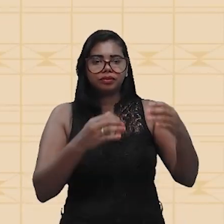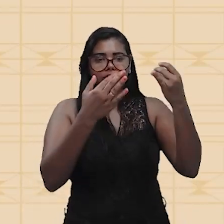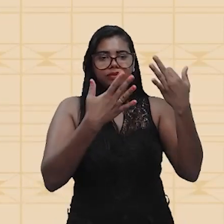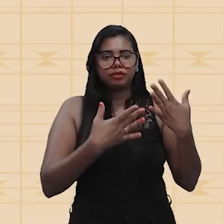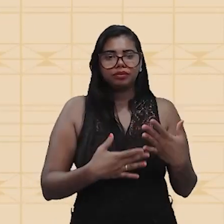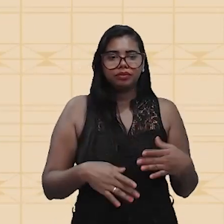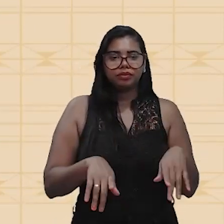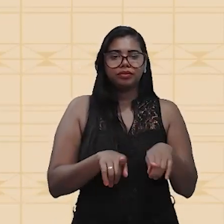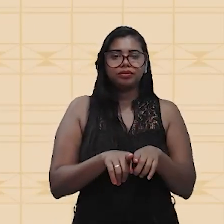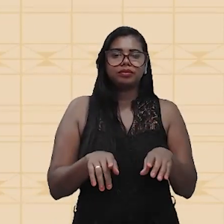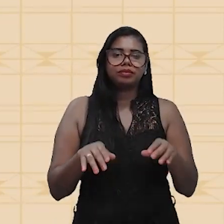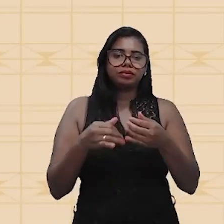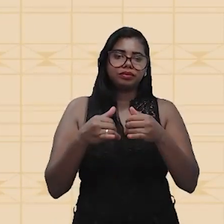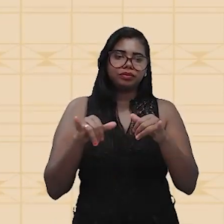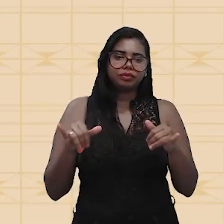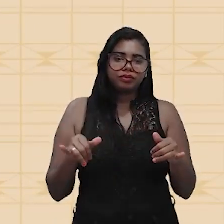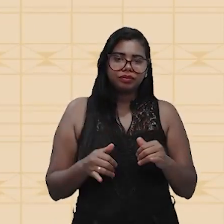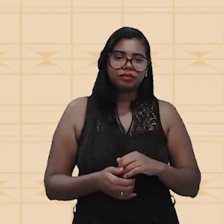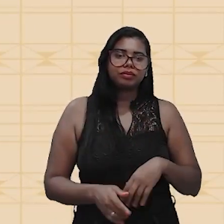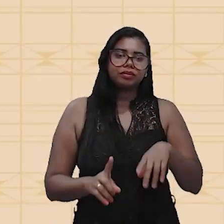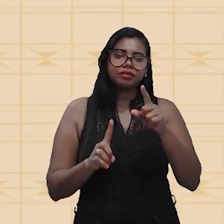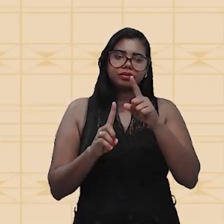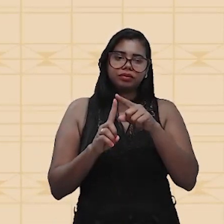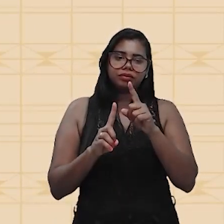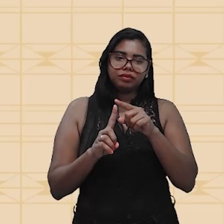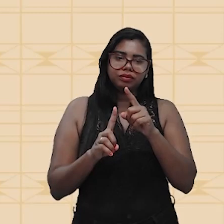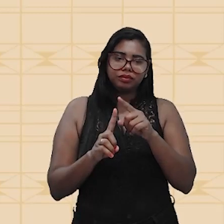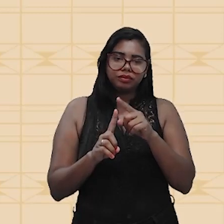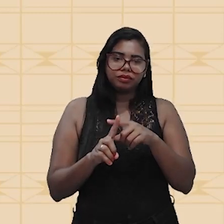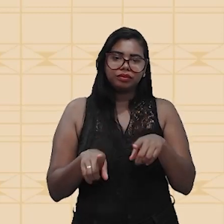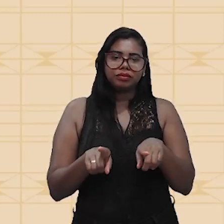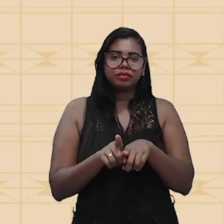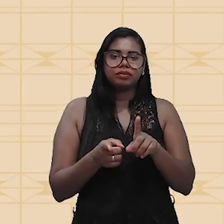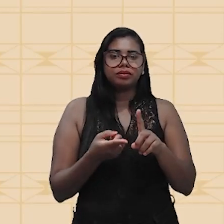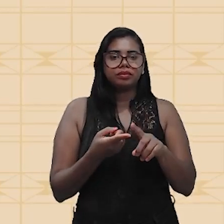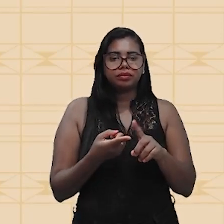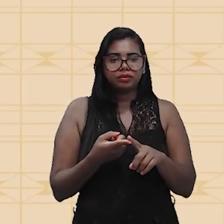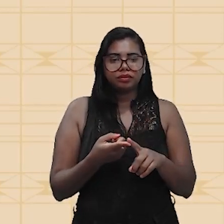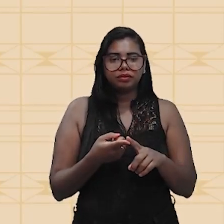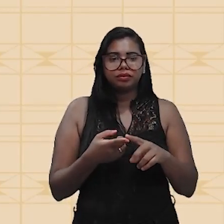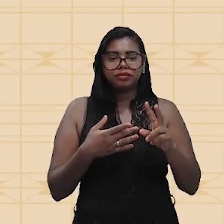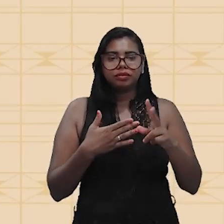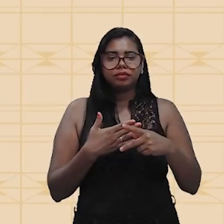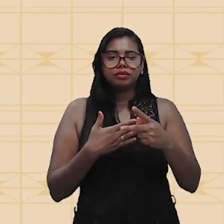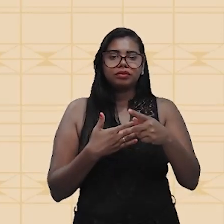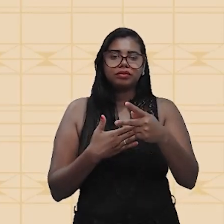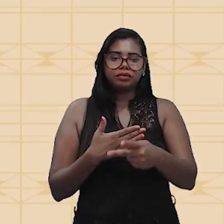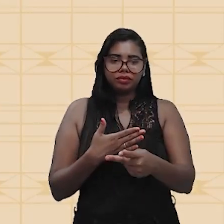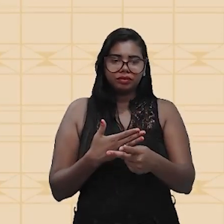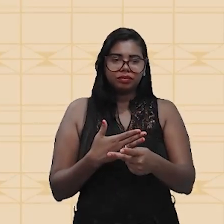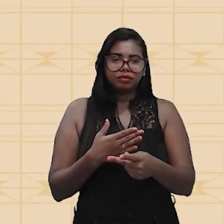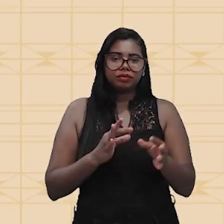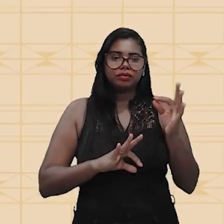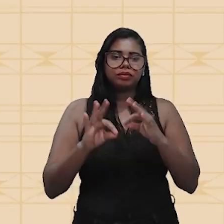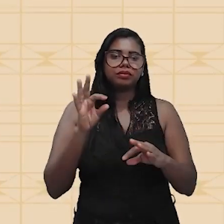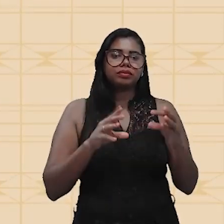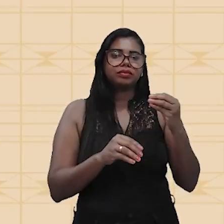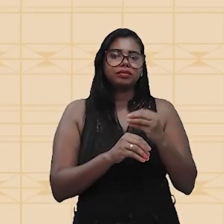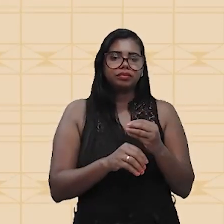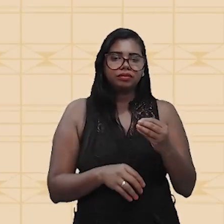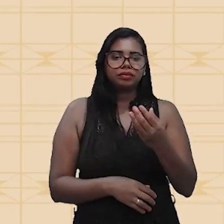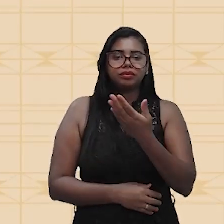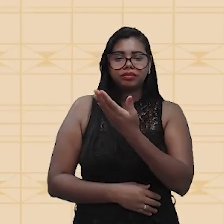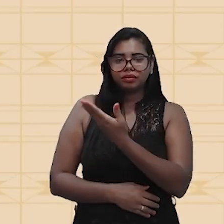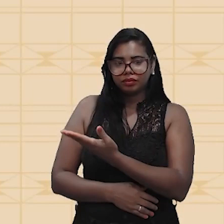nós vamos ter os tipos de corrente elétrica, podendo ser corrente contínua, que são produzidas por baterias, tá